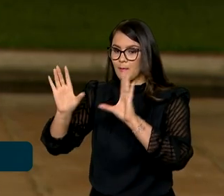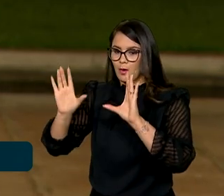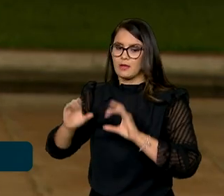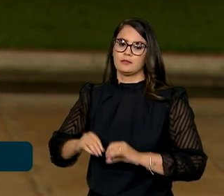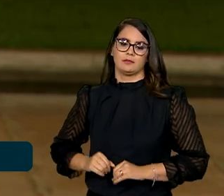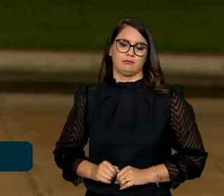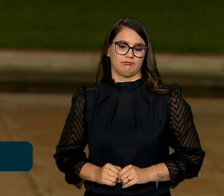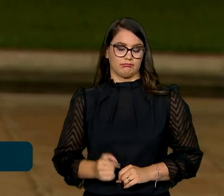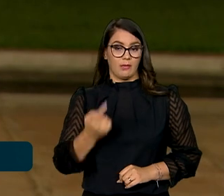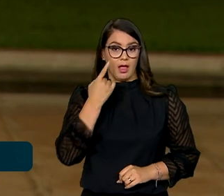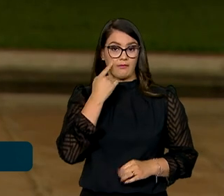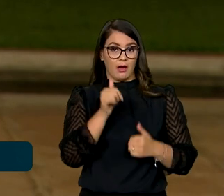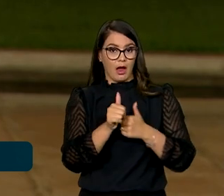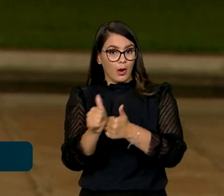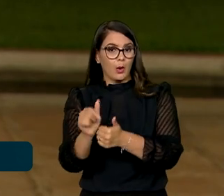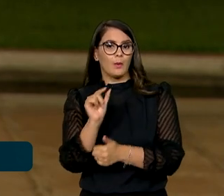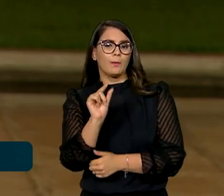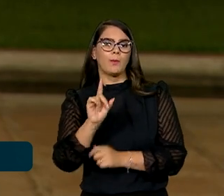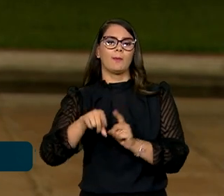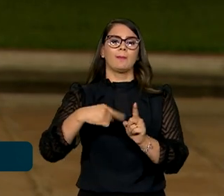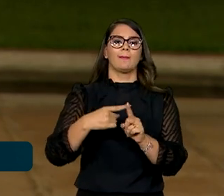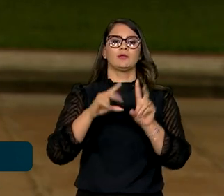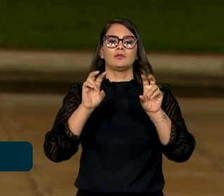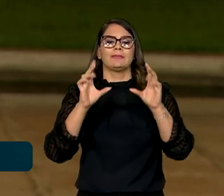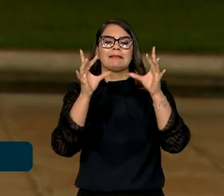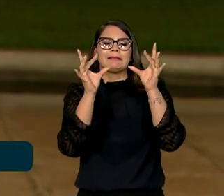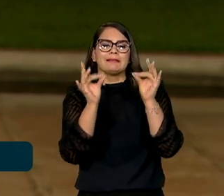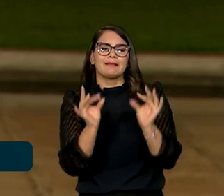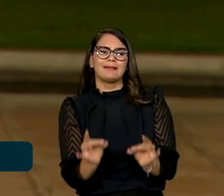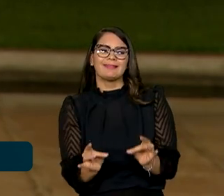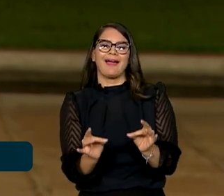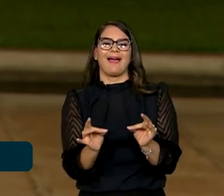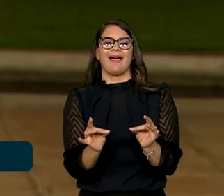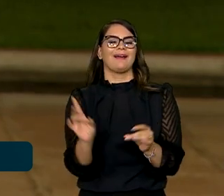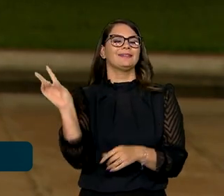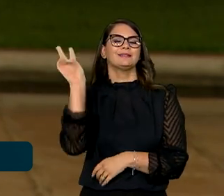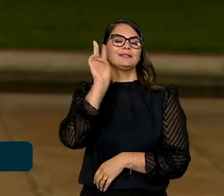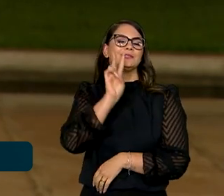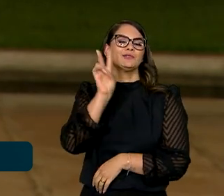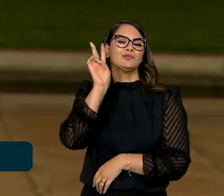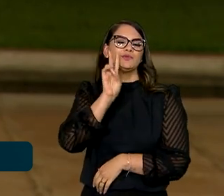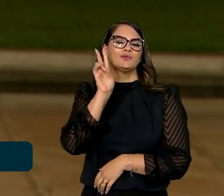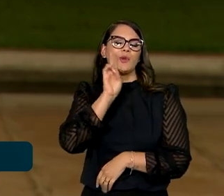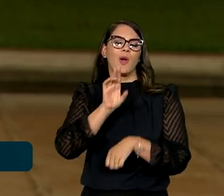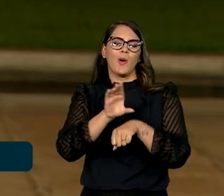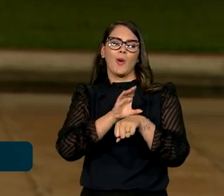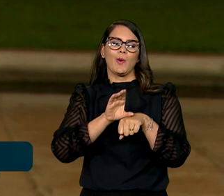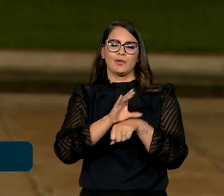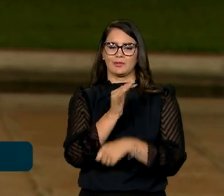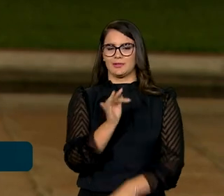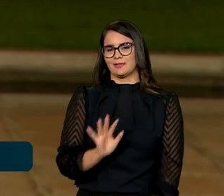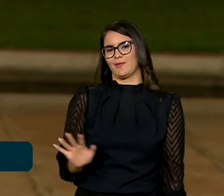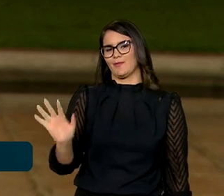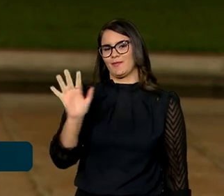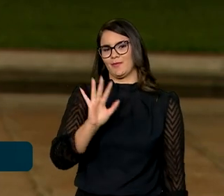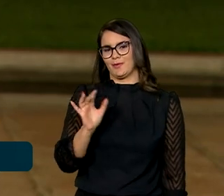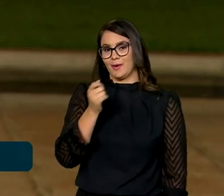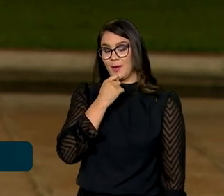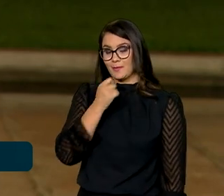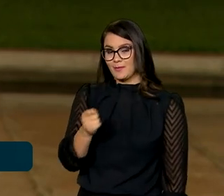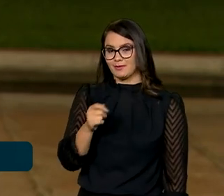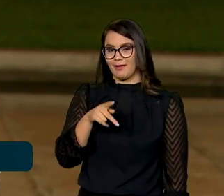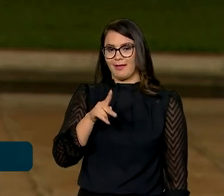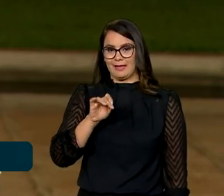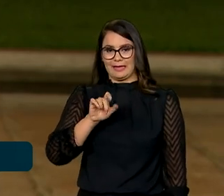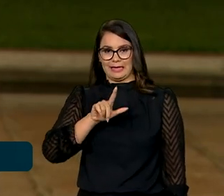E você acompanha agora um pouquinho mais, um detalhe ali, um pouquinho mais da história da Constituição Federal na reportagem